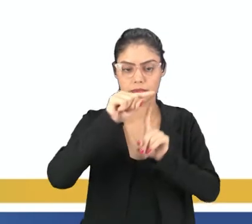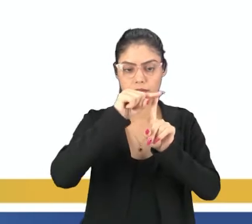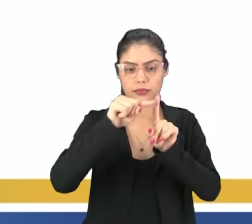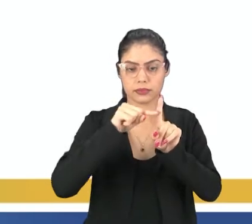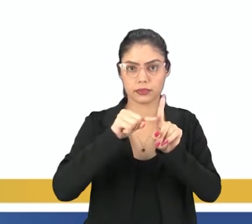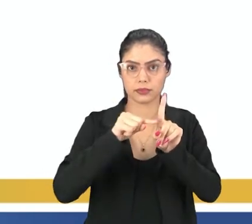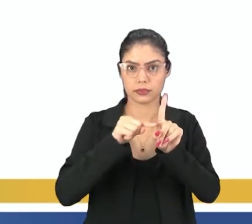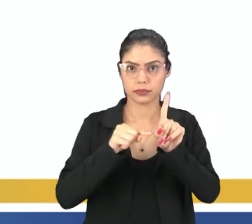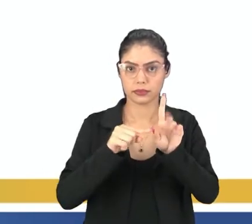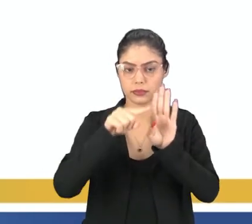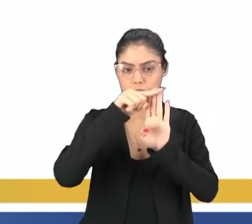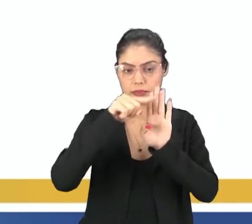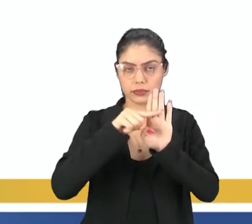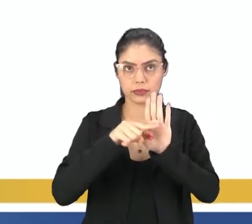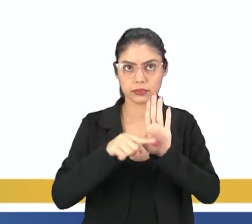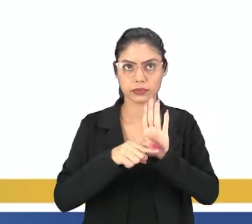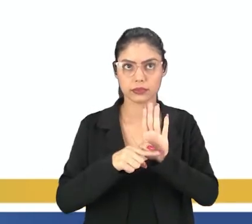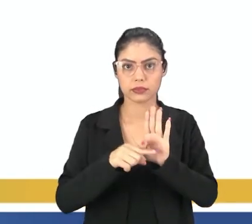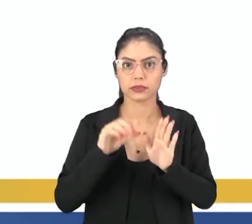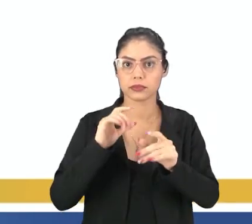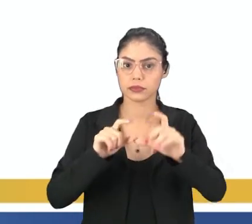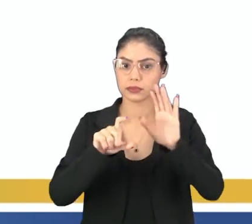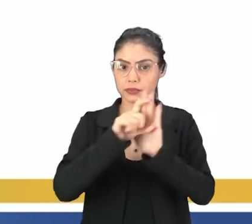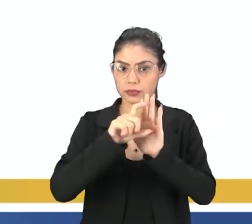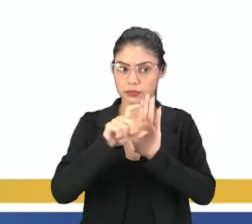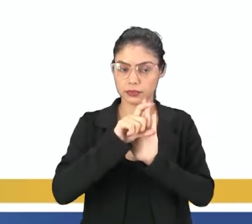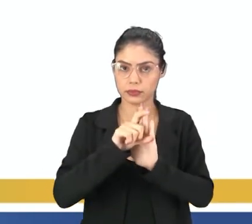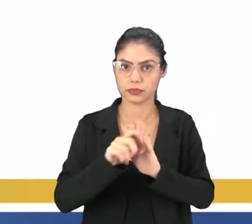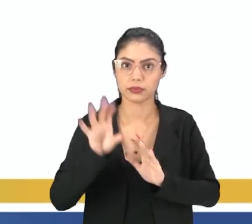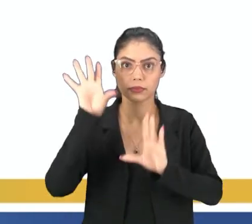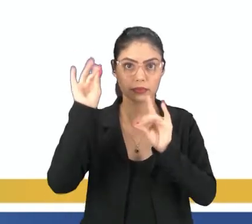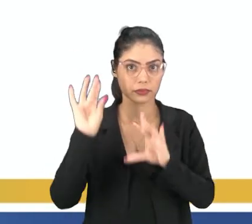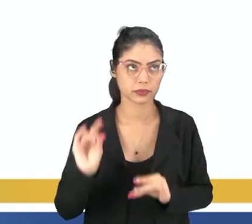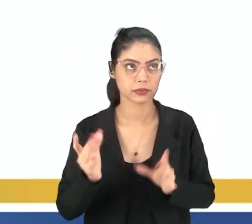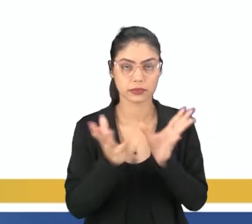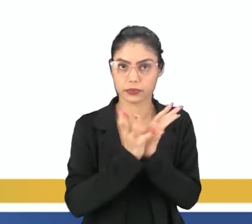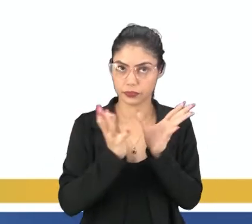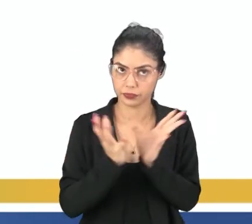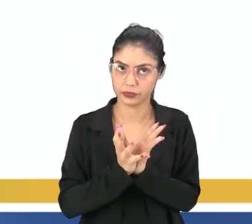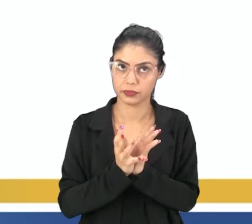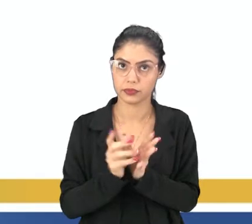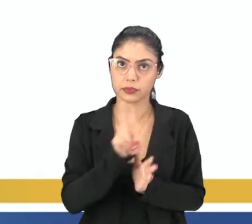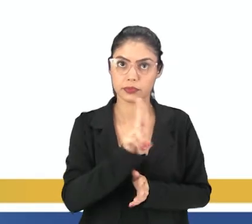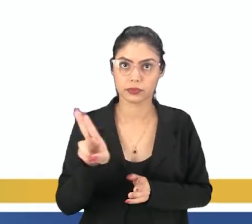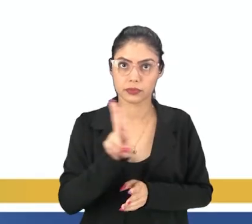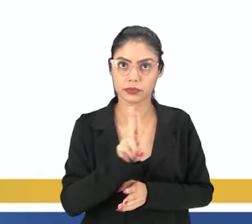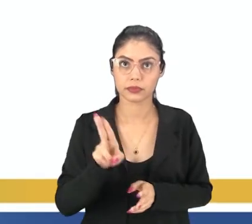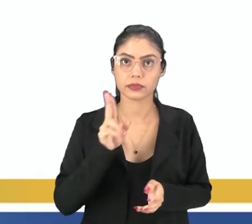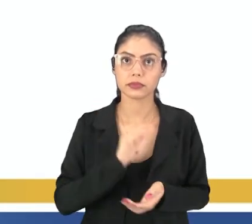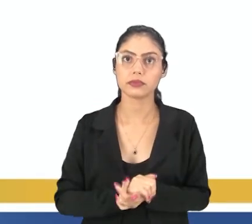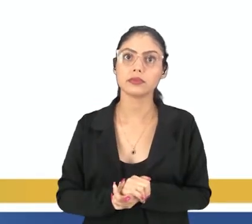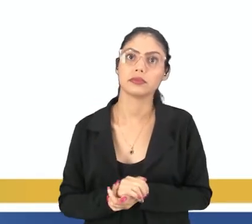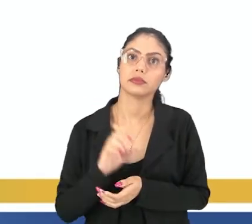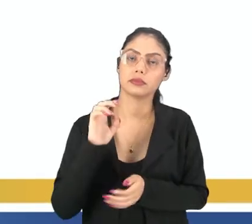versos Nós chamamos de estrofe Cada conjunto de versos Nós chamamos de